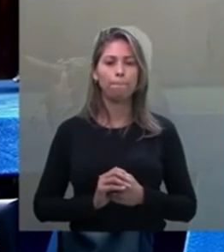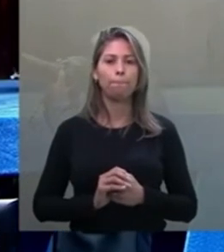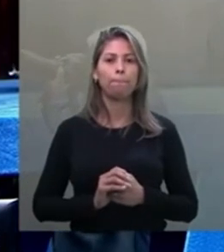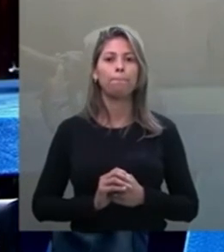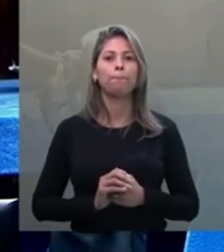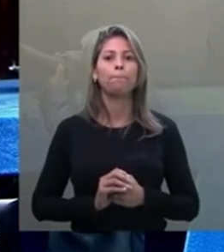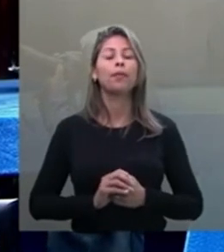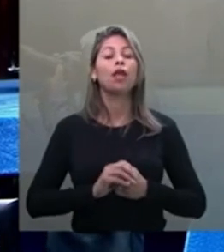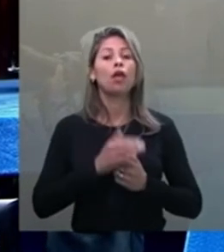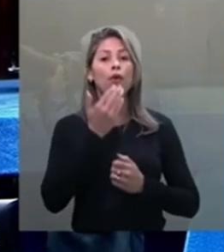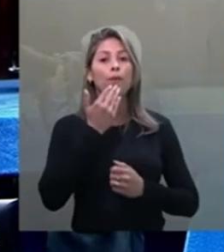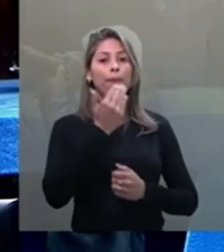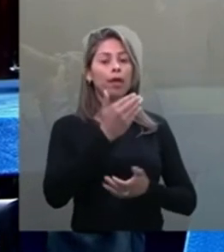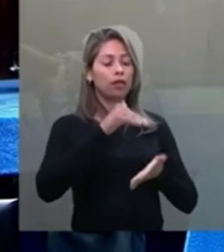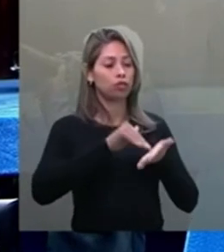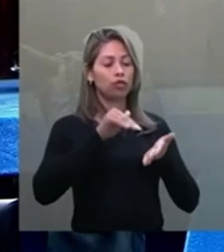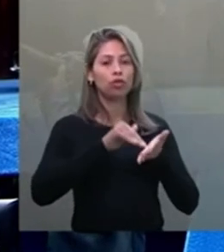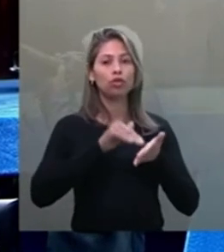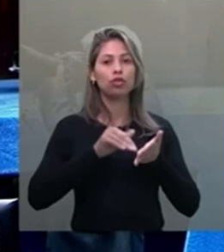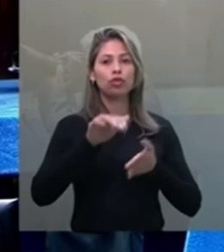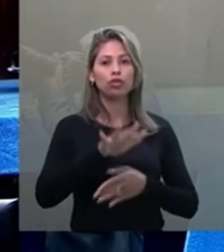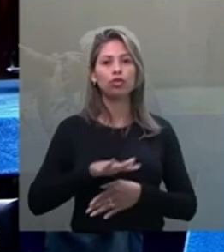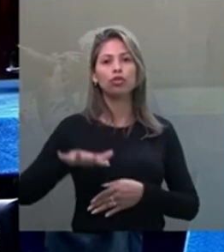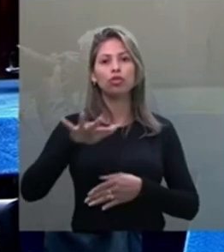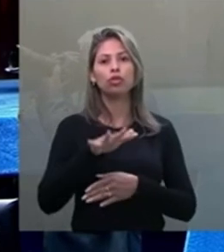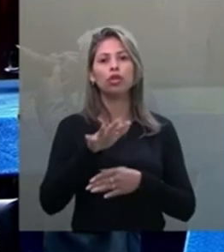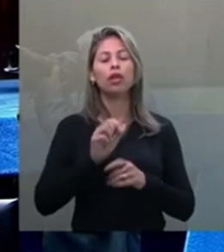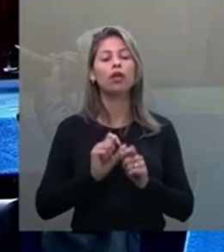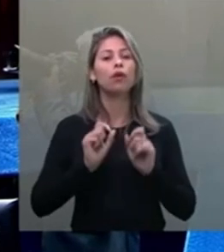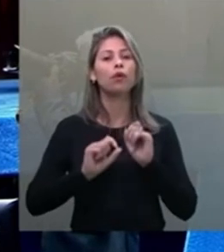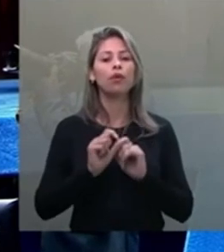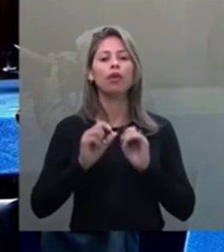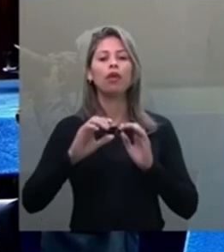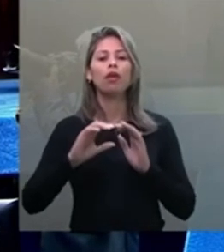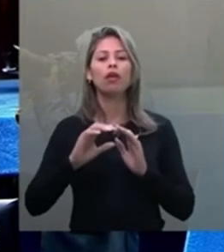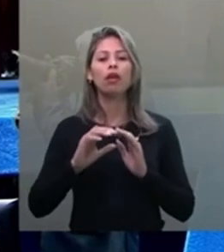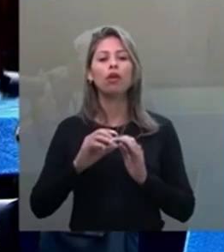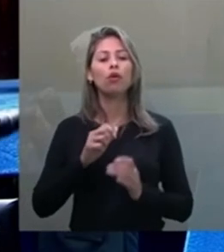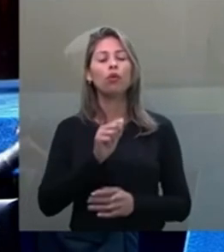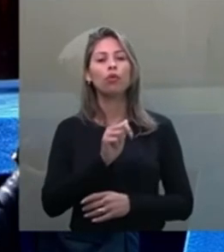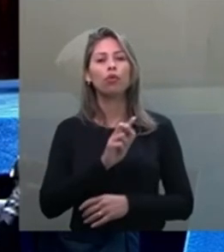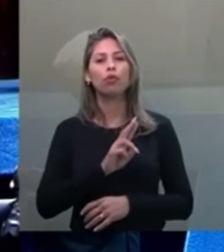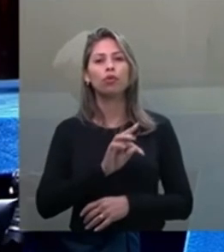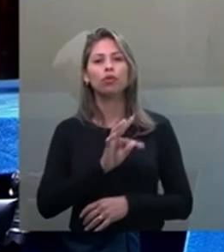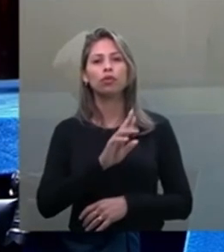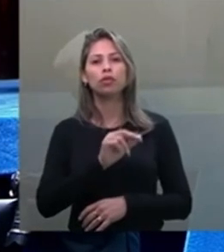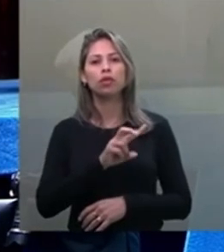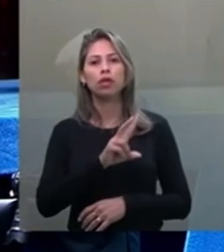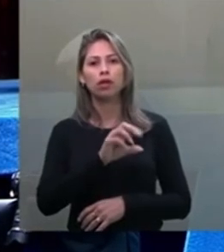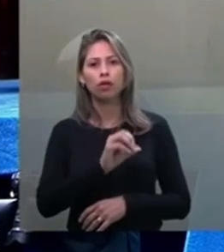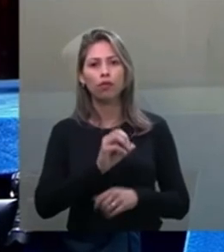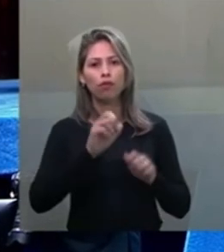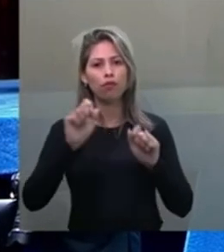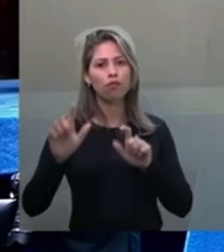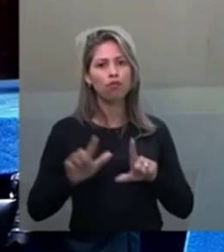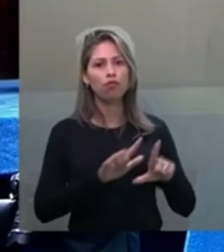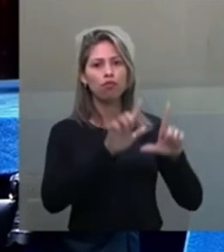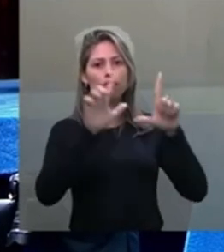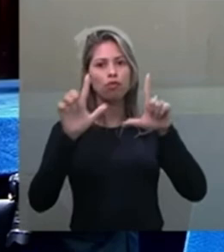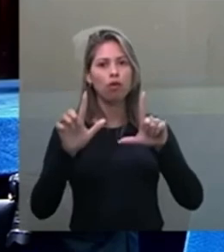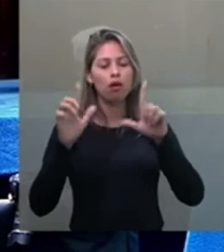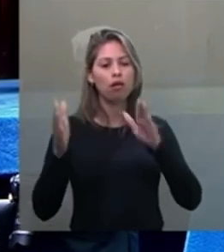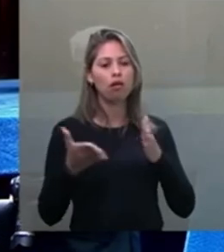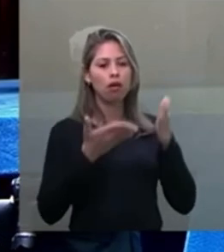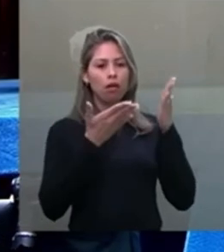Secretaria-Geral da Mesa, através do nosso secretário Gustavo Saboia, que abre o painel para dar conhecimento do resultado